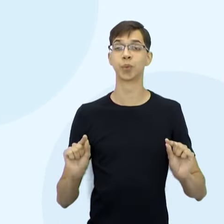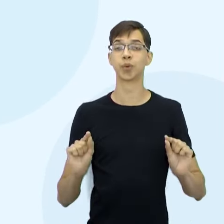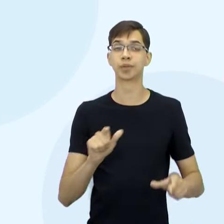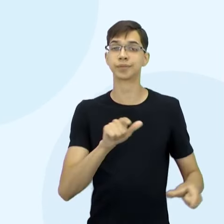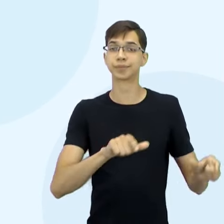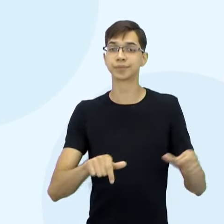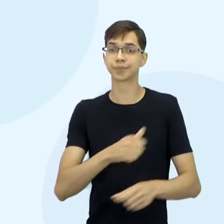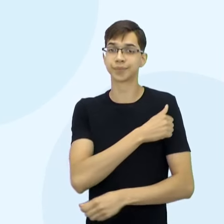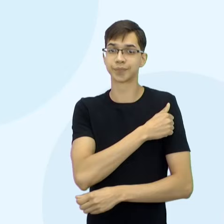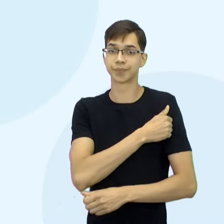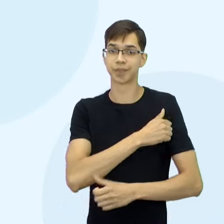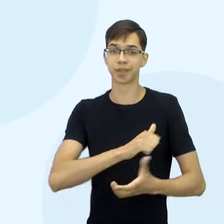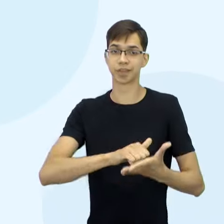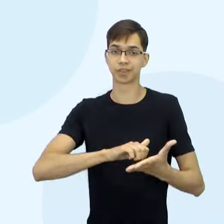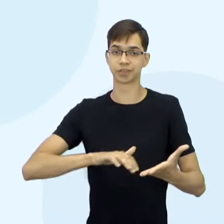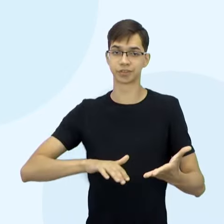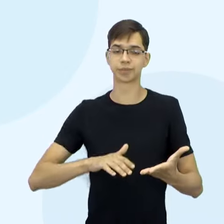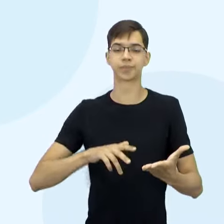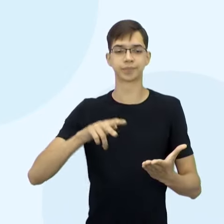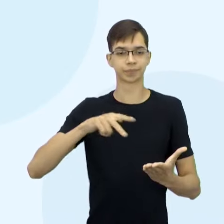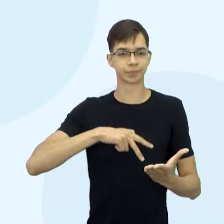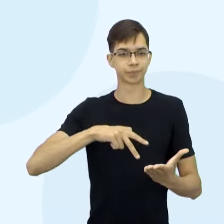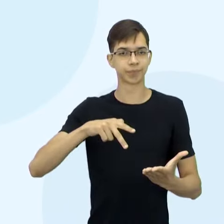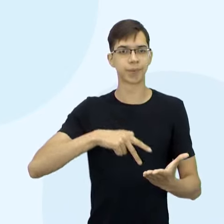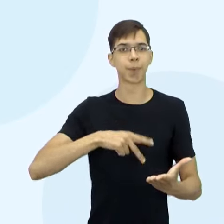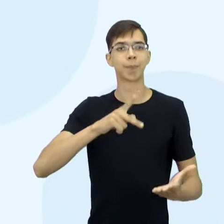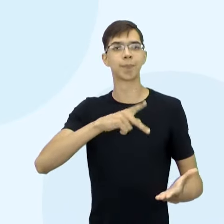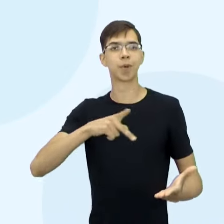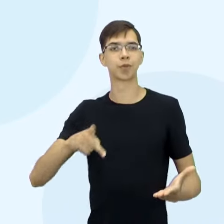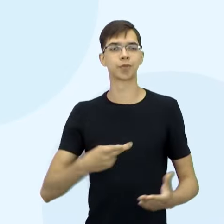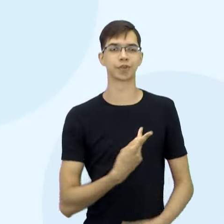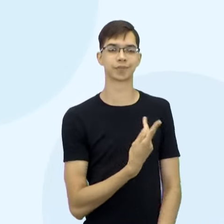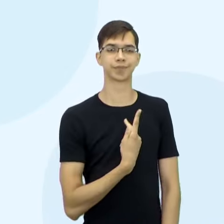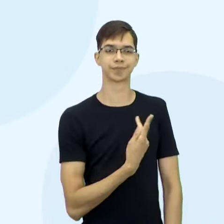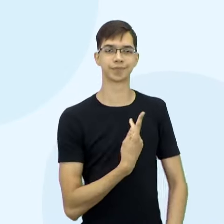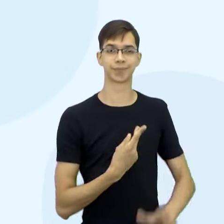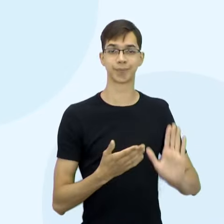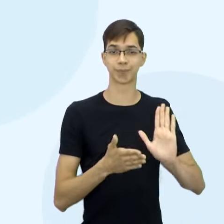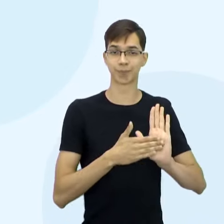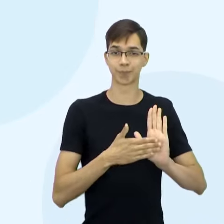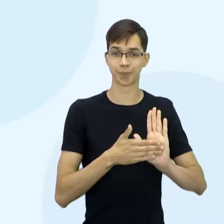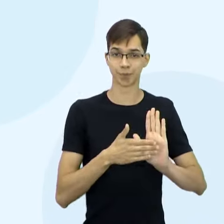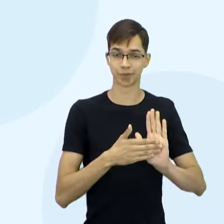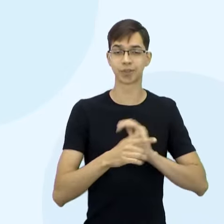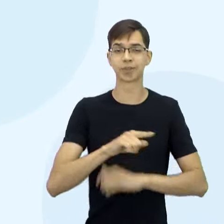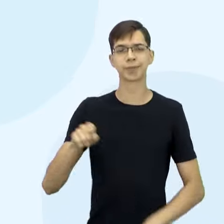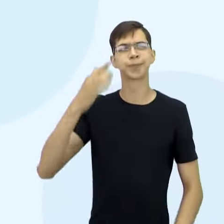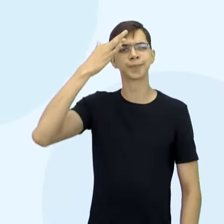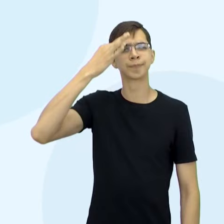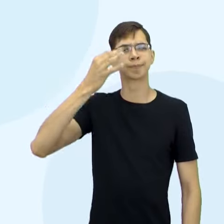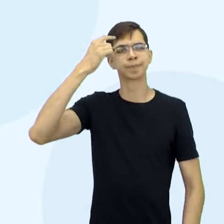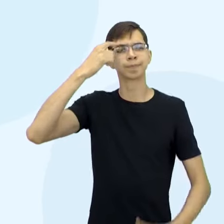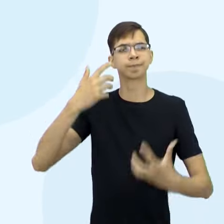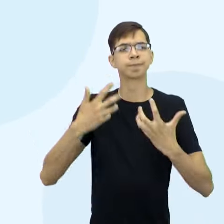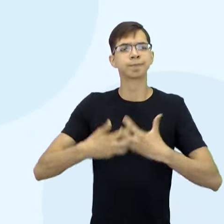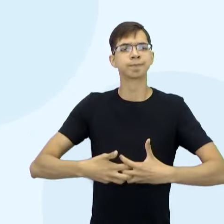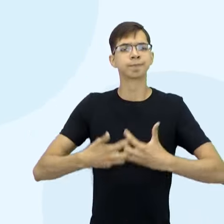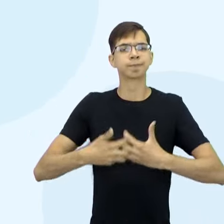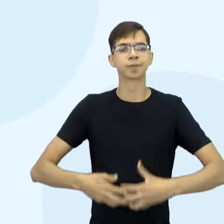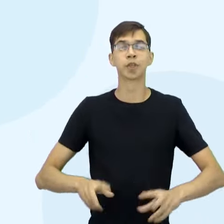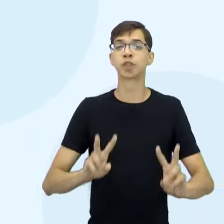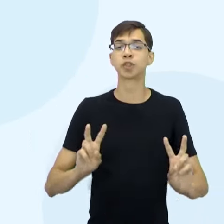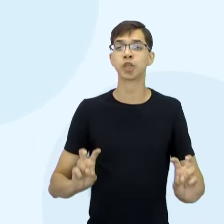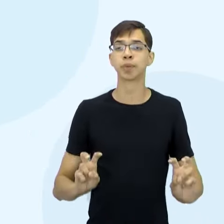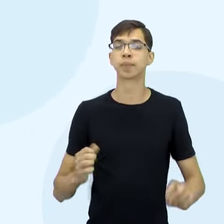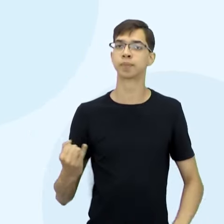também a leitura, que foi proposta aí pelo professor e por mim, e refletir sobre a importância da valorização dos esportes,